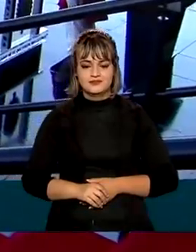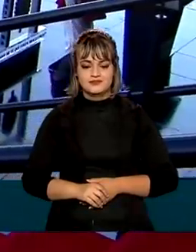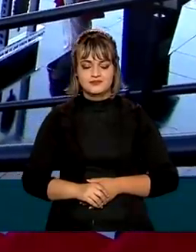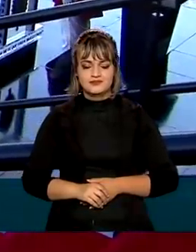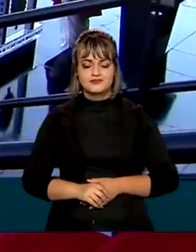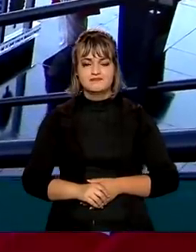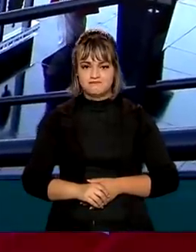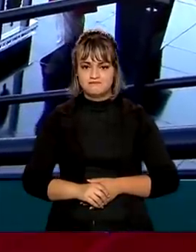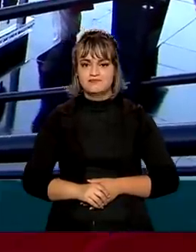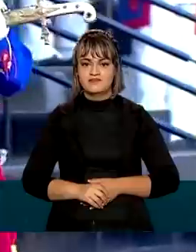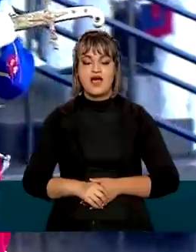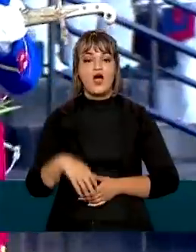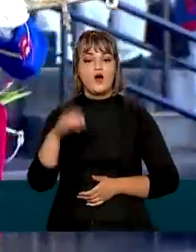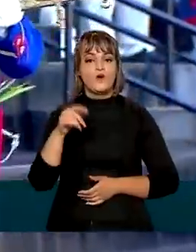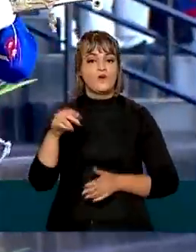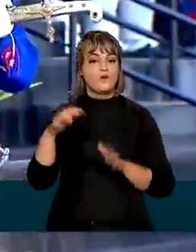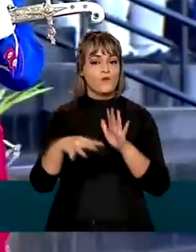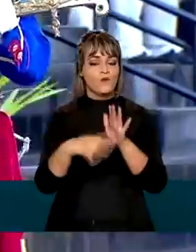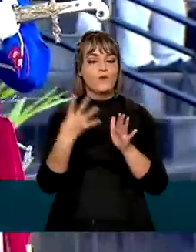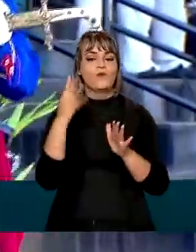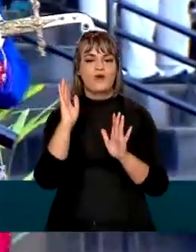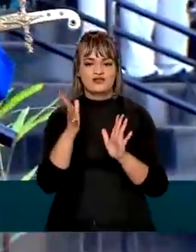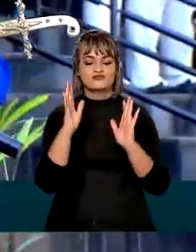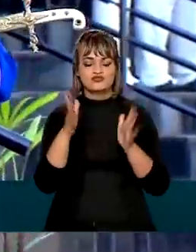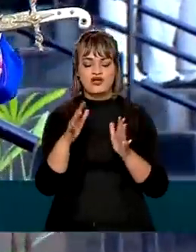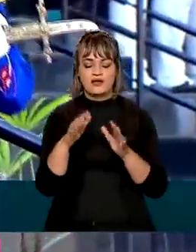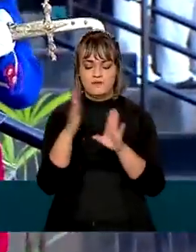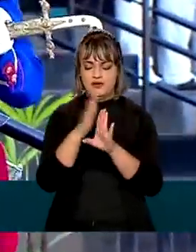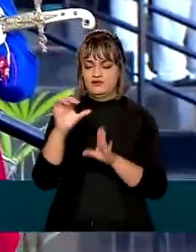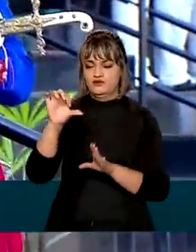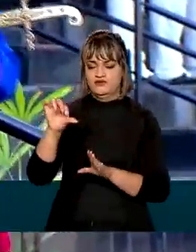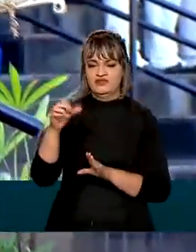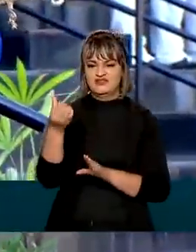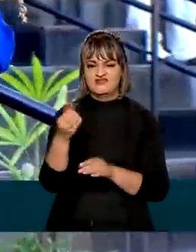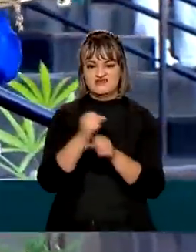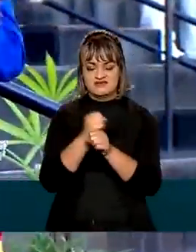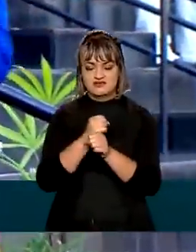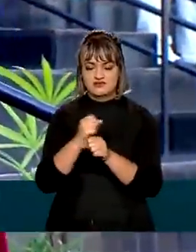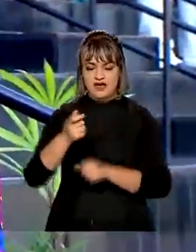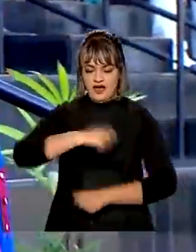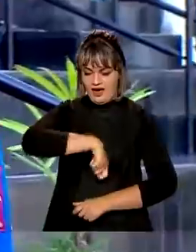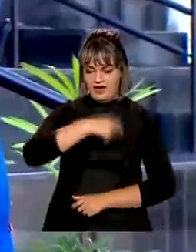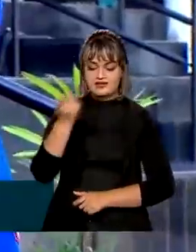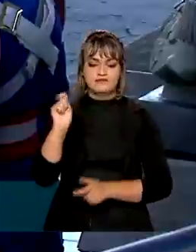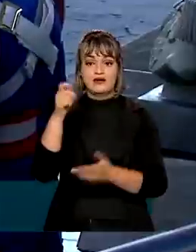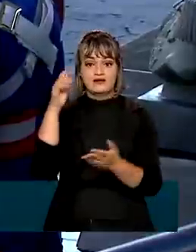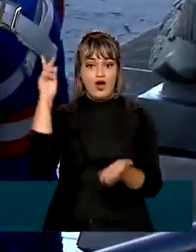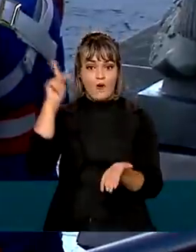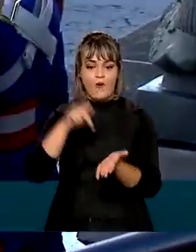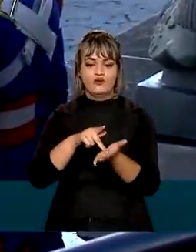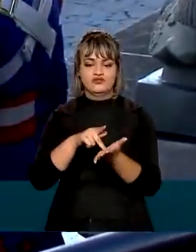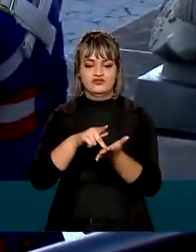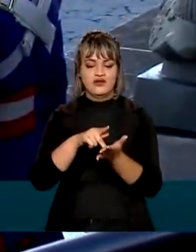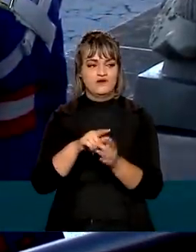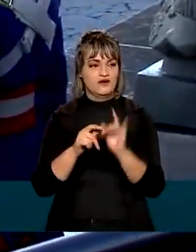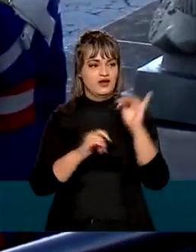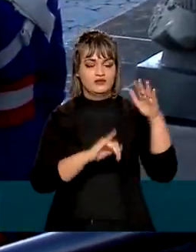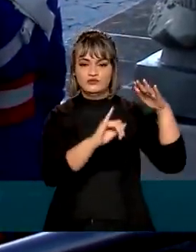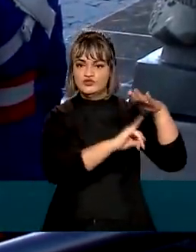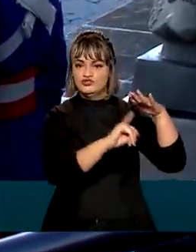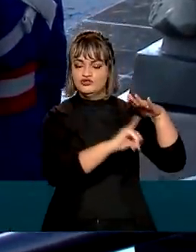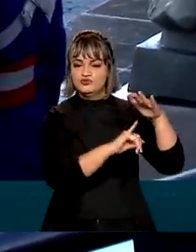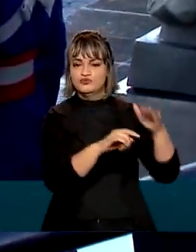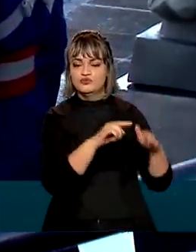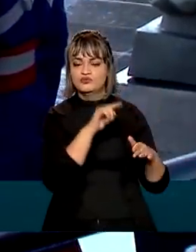Pela quarta vez em 96 anos, a espada original usada por Duque de Caxias saiu do Instituto Histórico